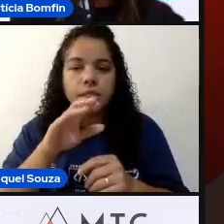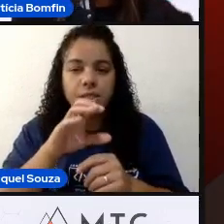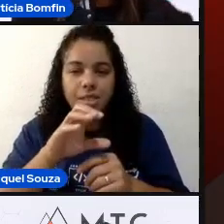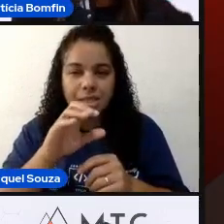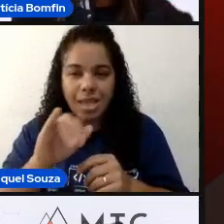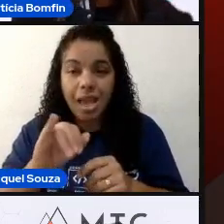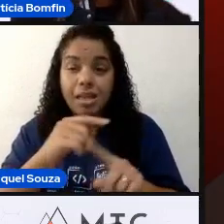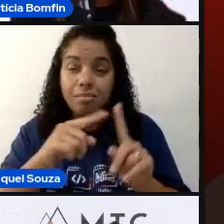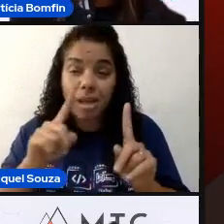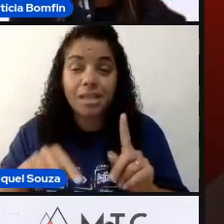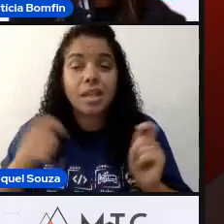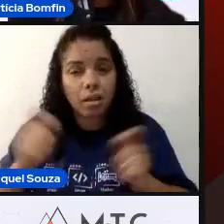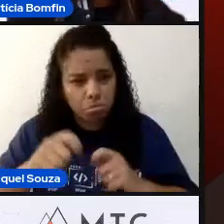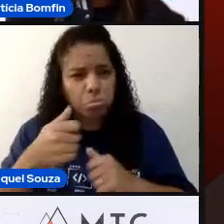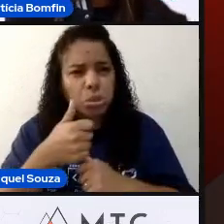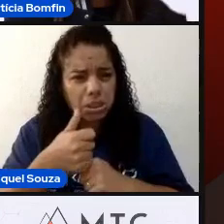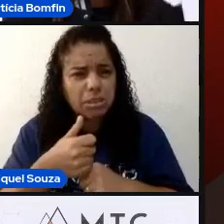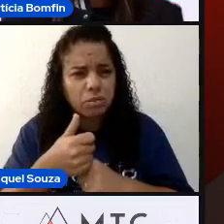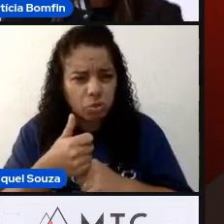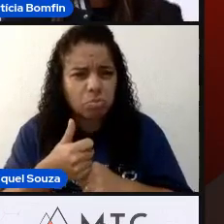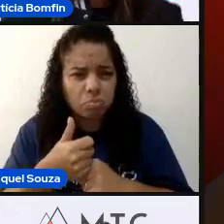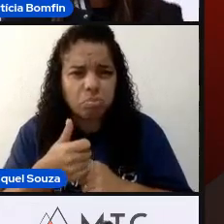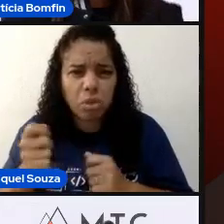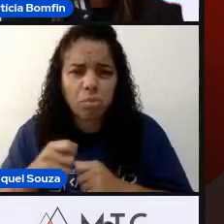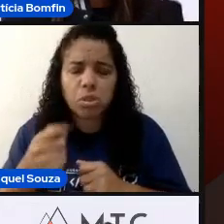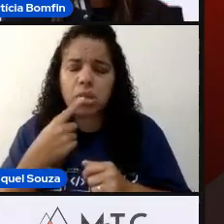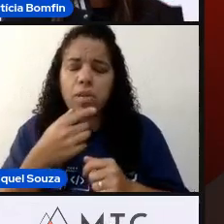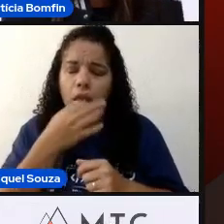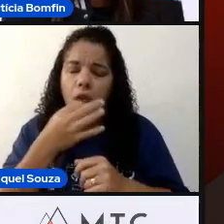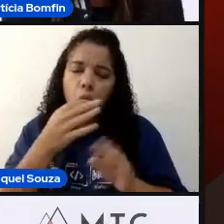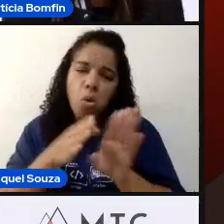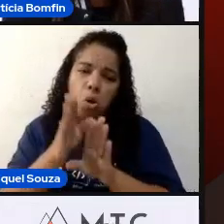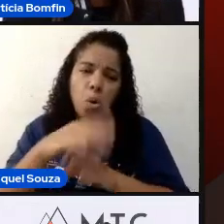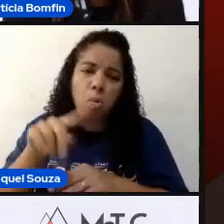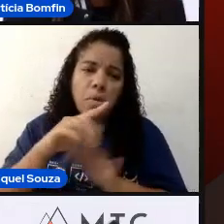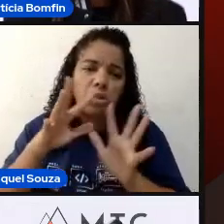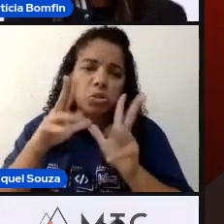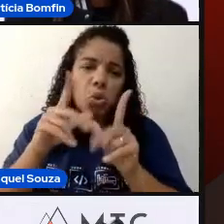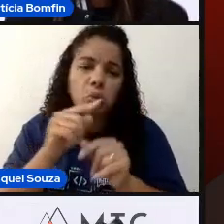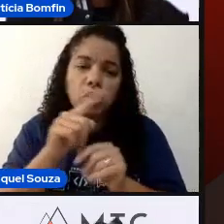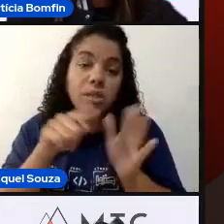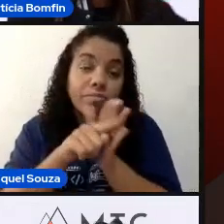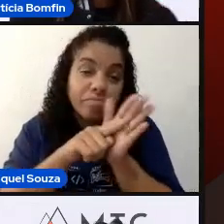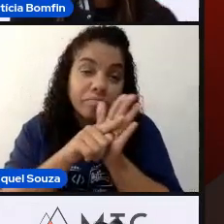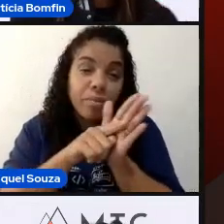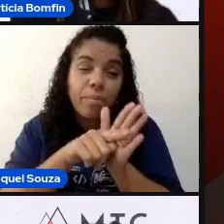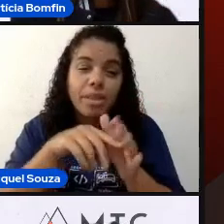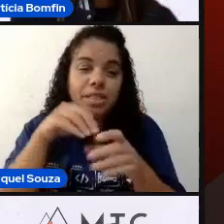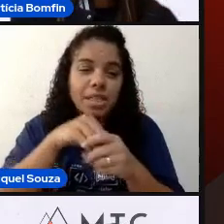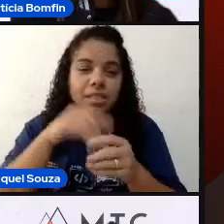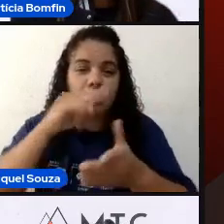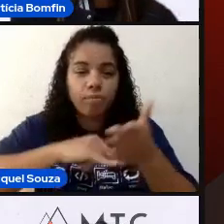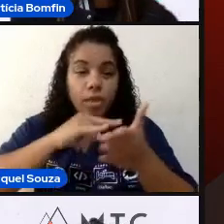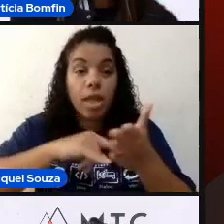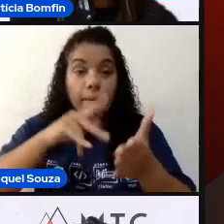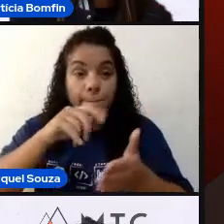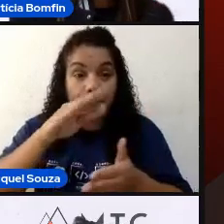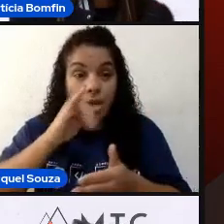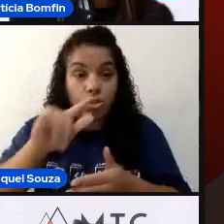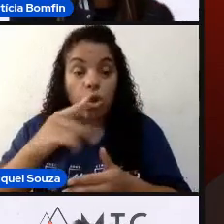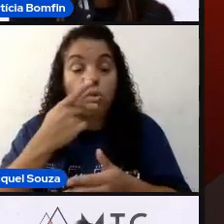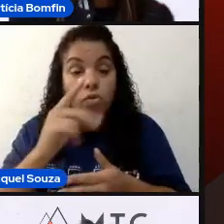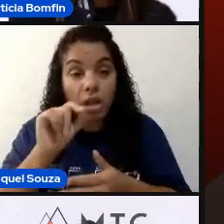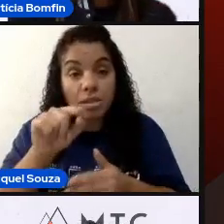Mas é possível, sim. Eu recomendo a todos que pesquisem bem na documentação do Patrol, porque ela fala